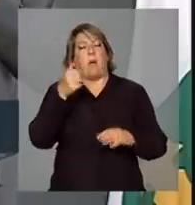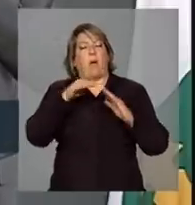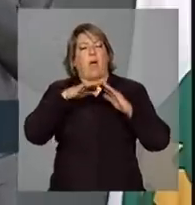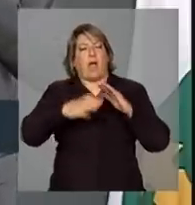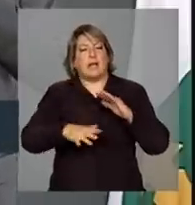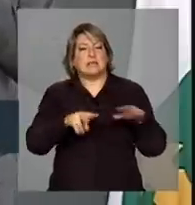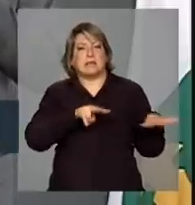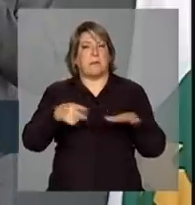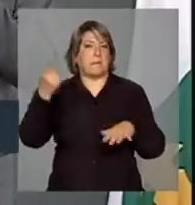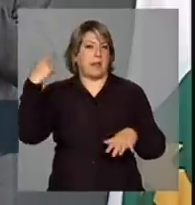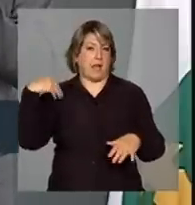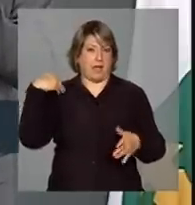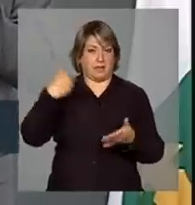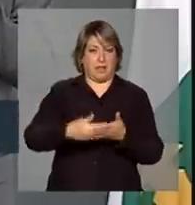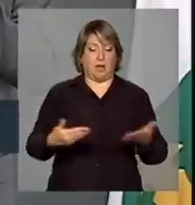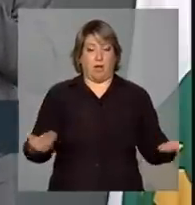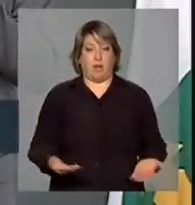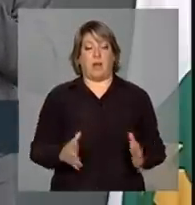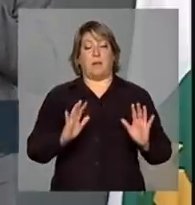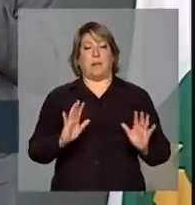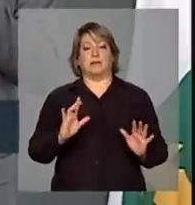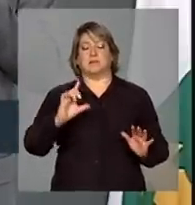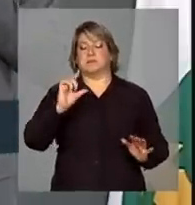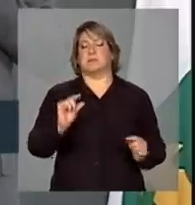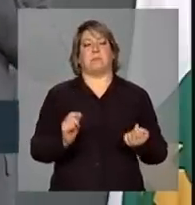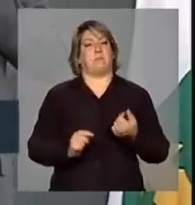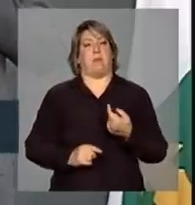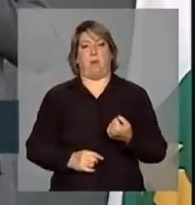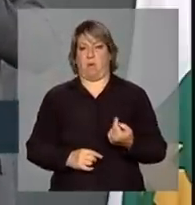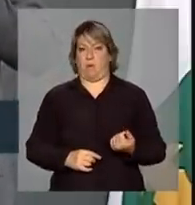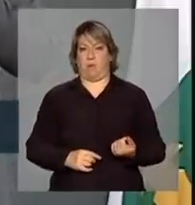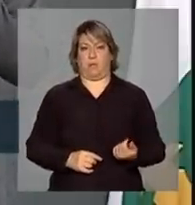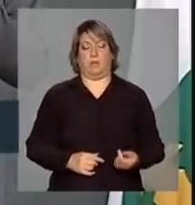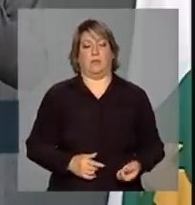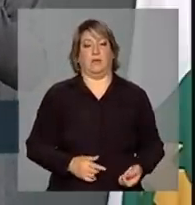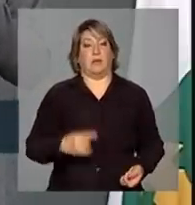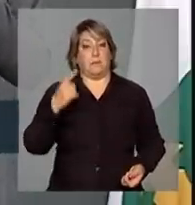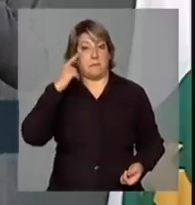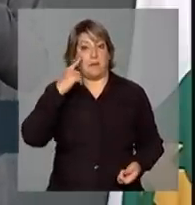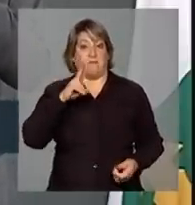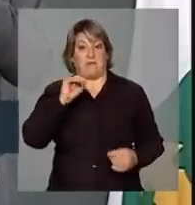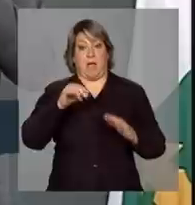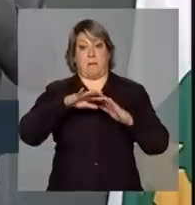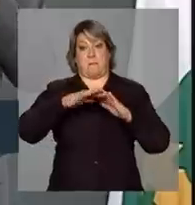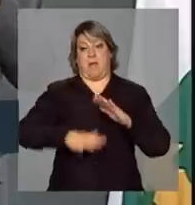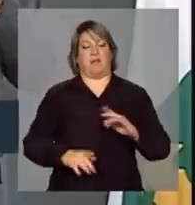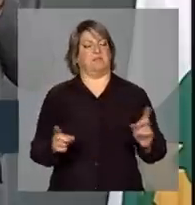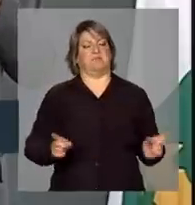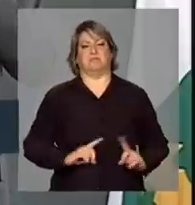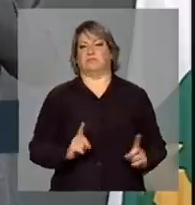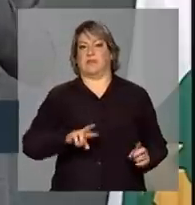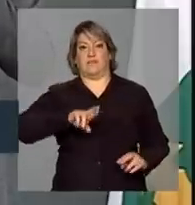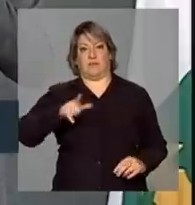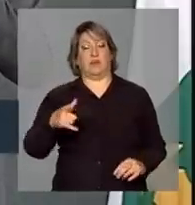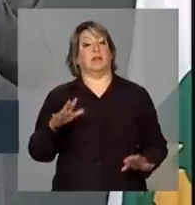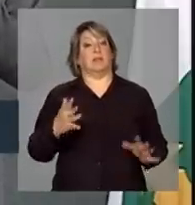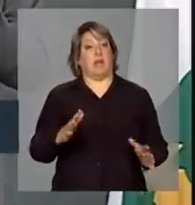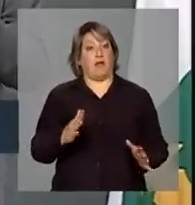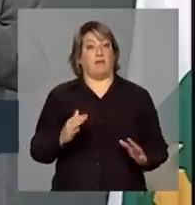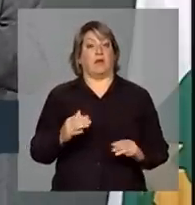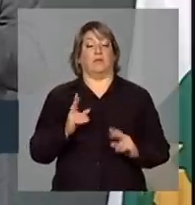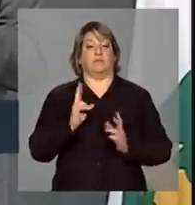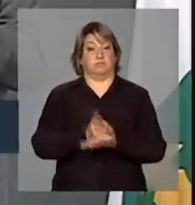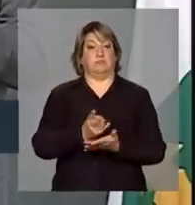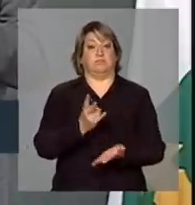eu diria que é uma queda insignificante no contexto de dizer que há uma tendência de queda, ao contrário, possivelmente há uma tendência de